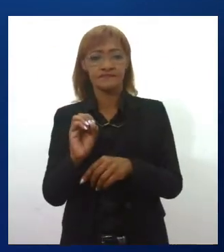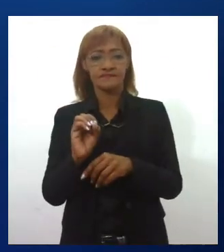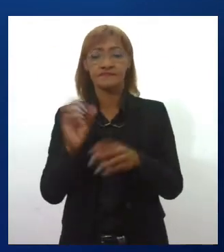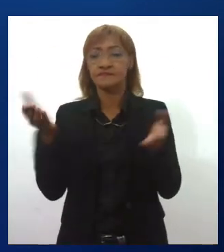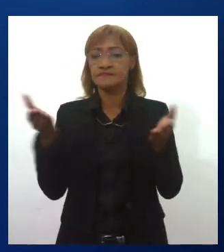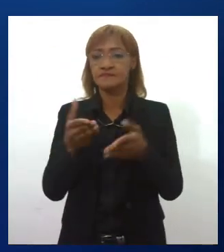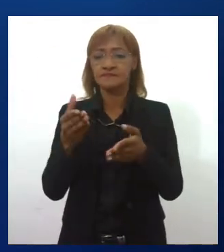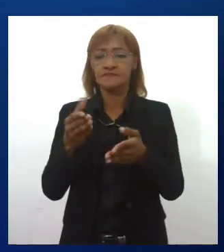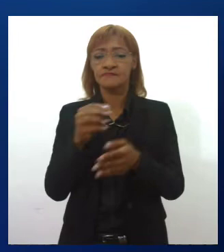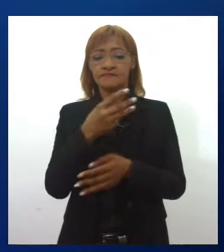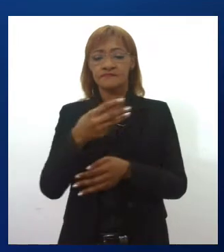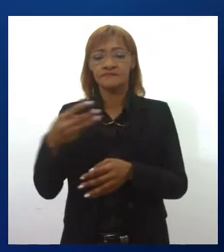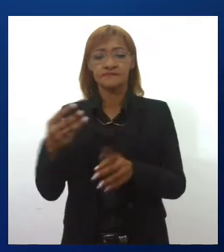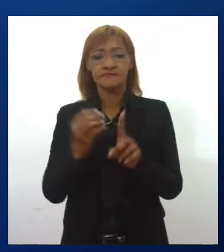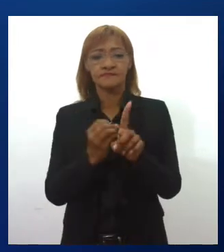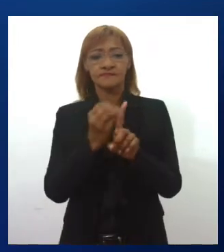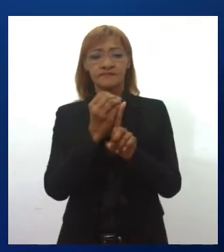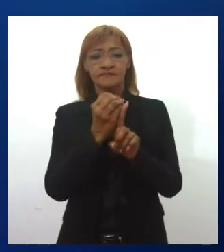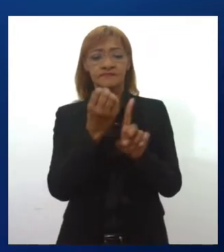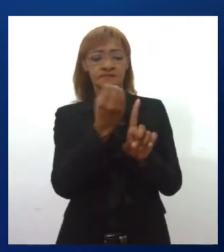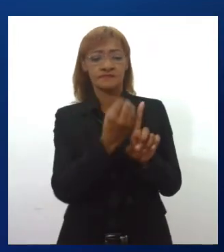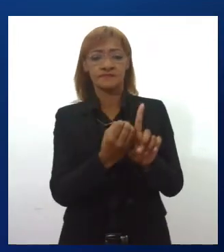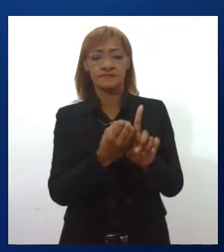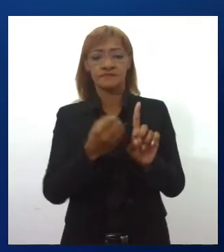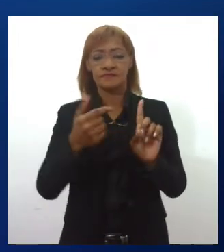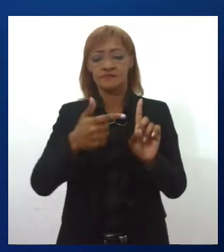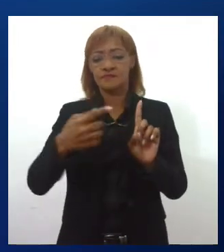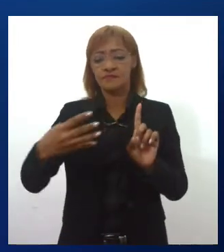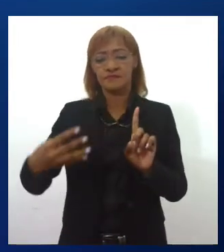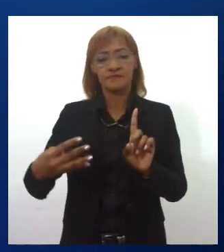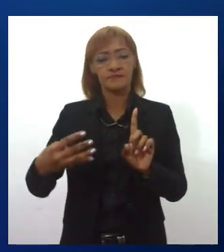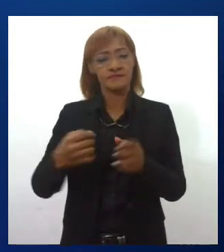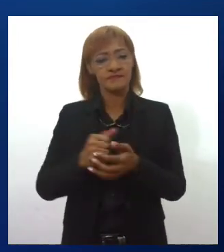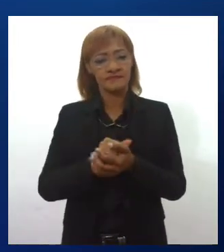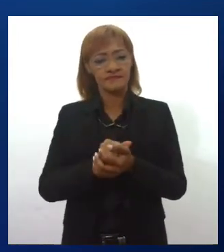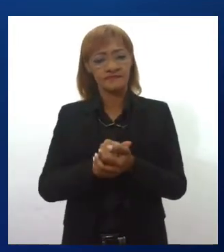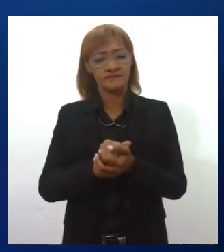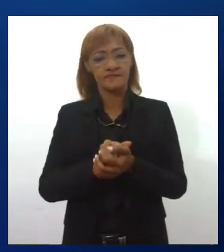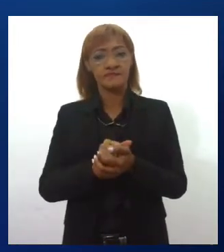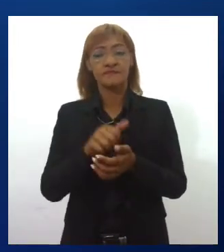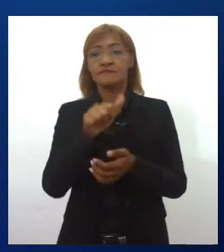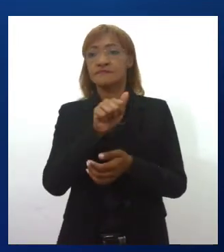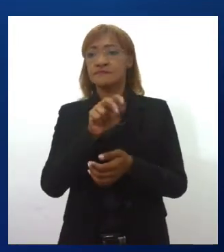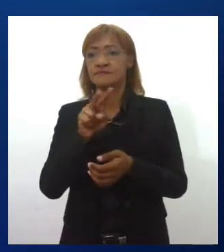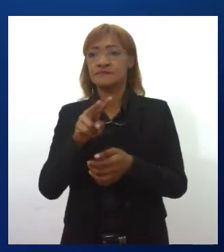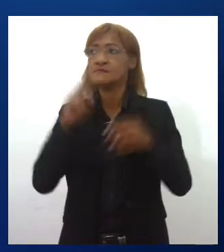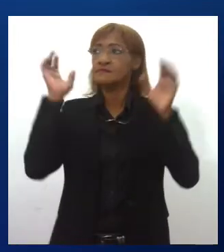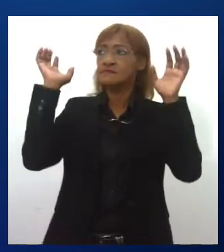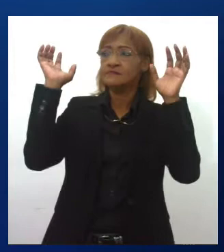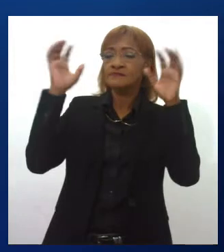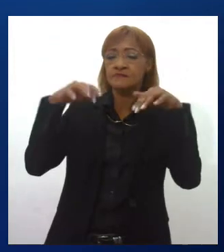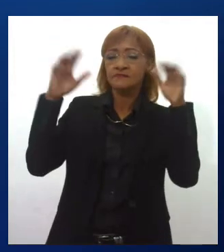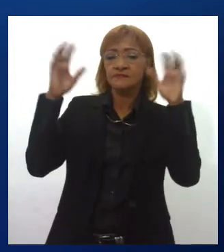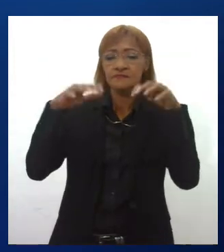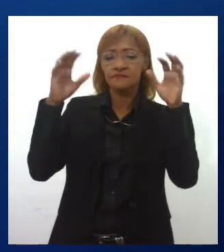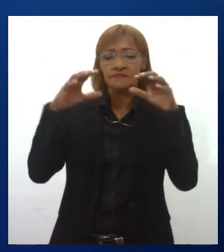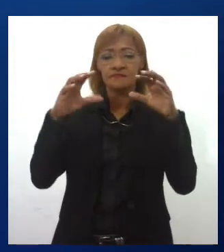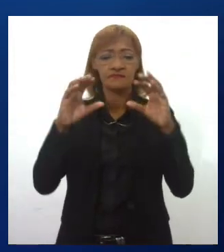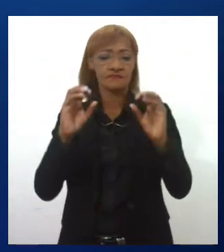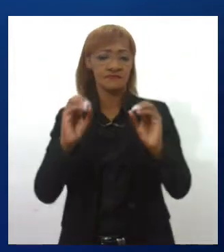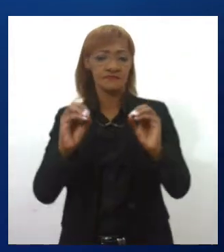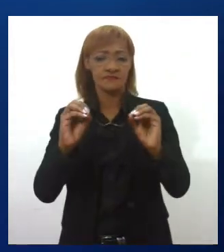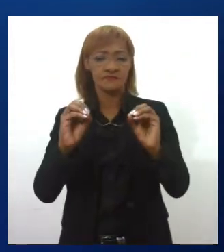prevista é de 33 graus, a mínima de 24 graus. A probabilidade de chuva, como já dissemos, é zero